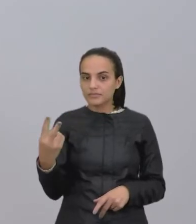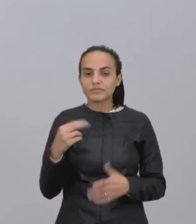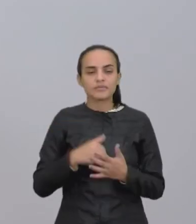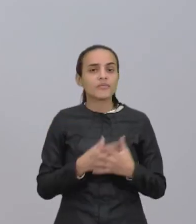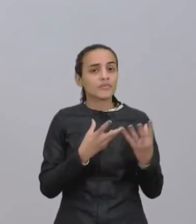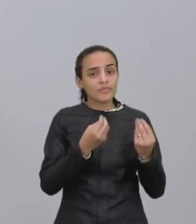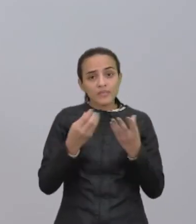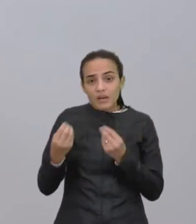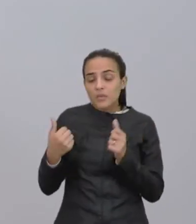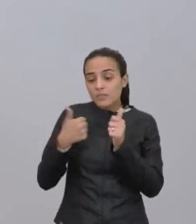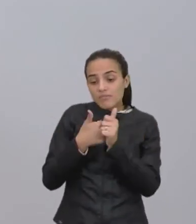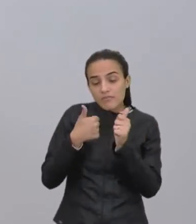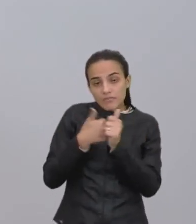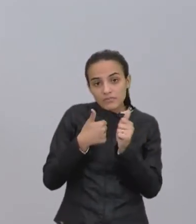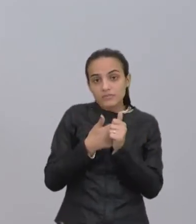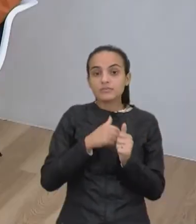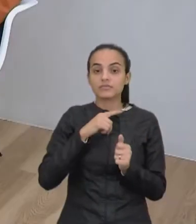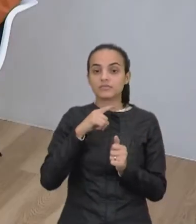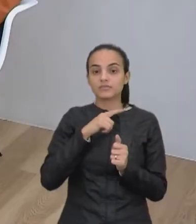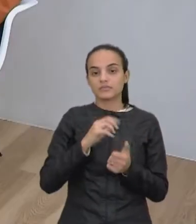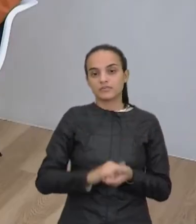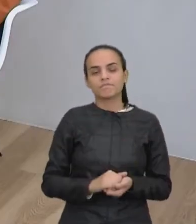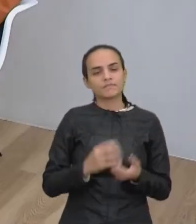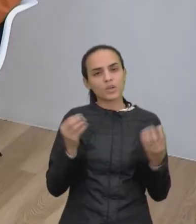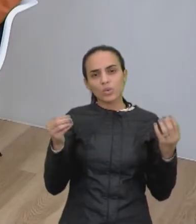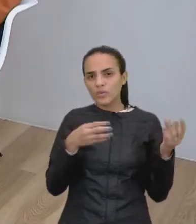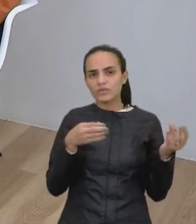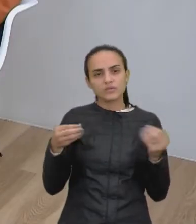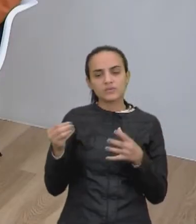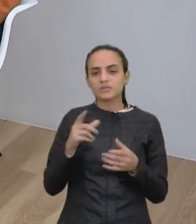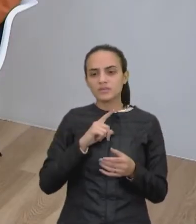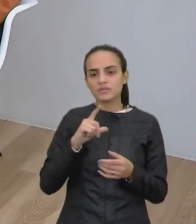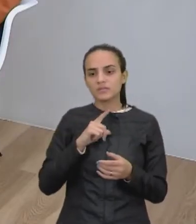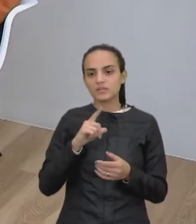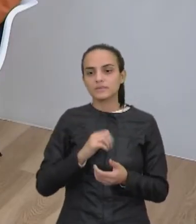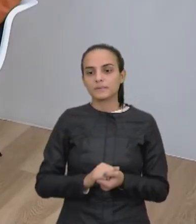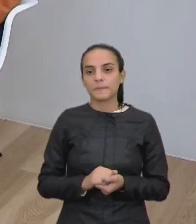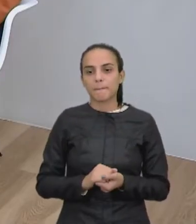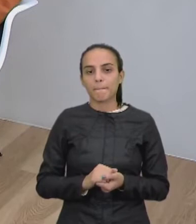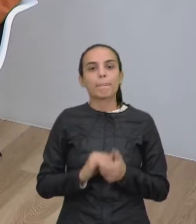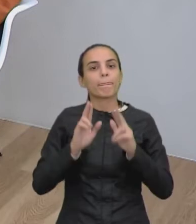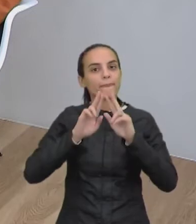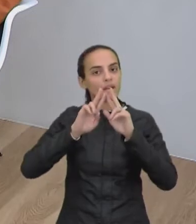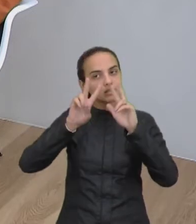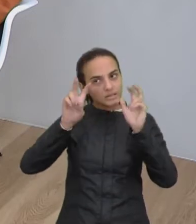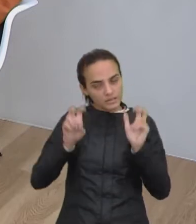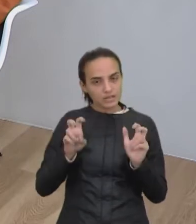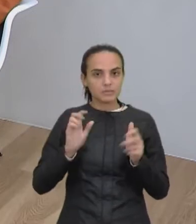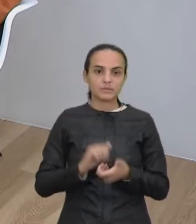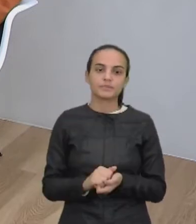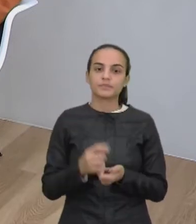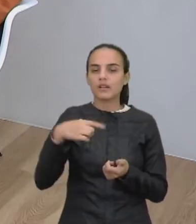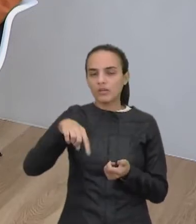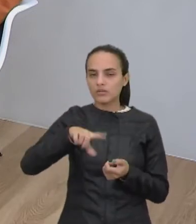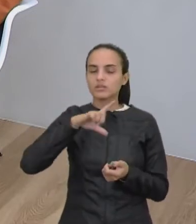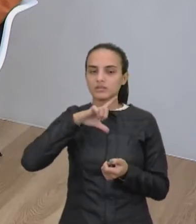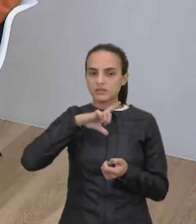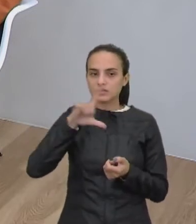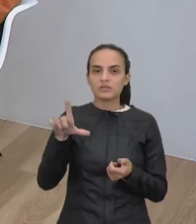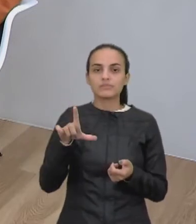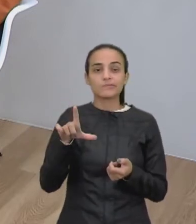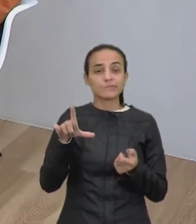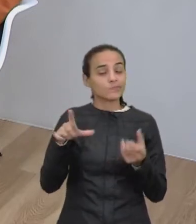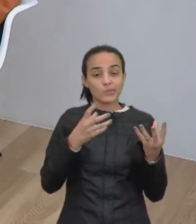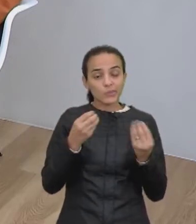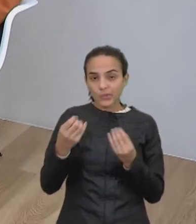super próximo, né? É muito recente. É super recente, então, esse termo, né? Então, a gente tem aí, olha, uma